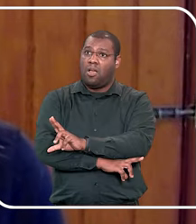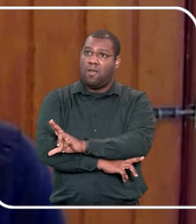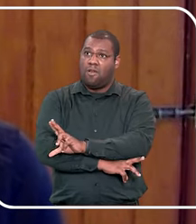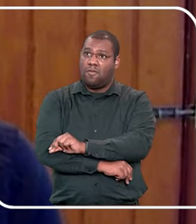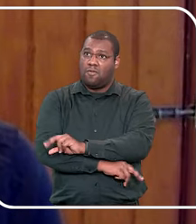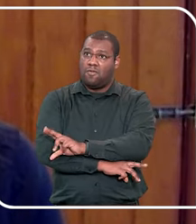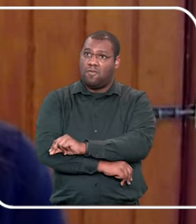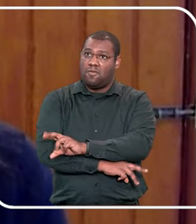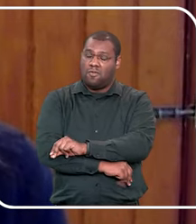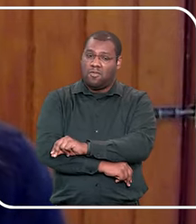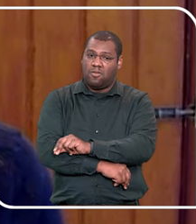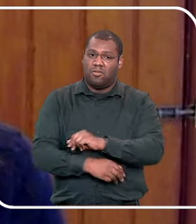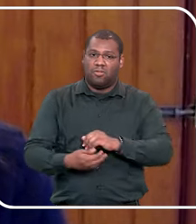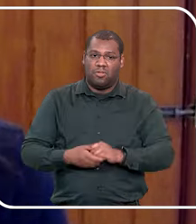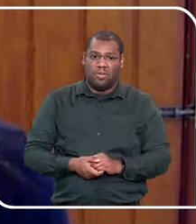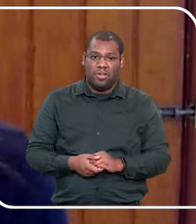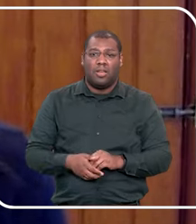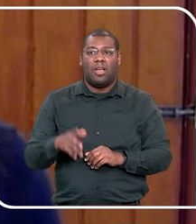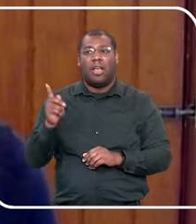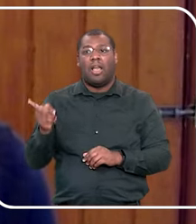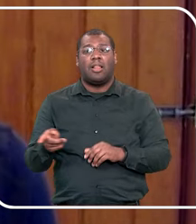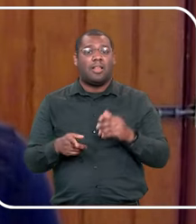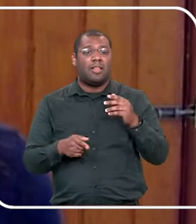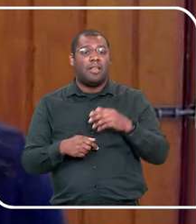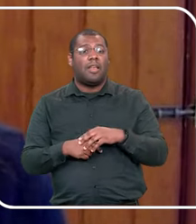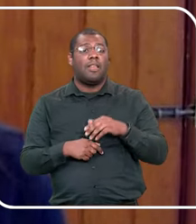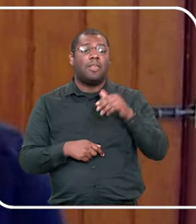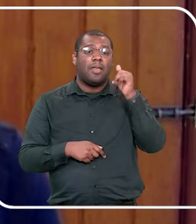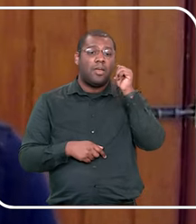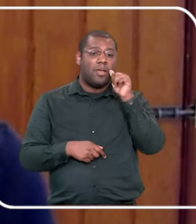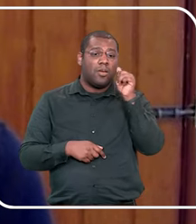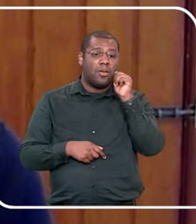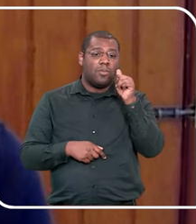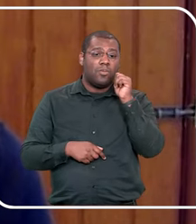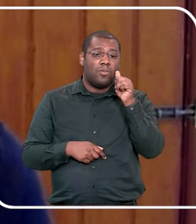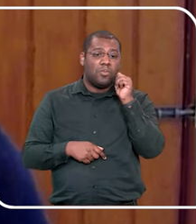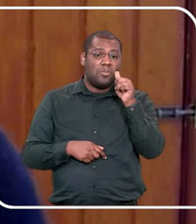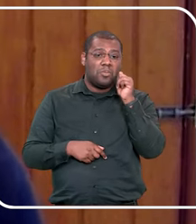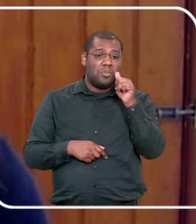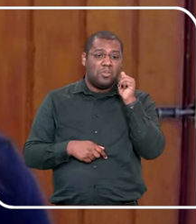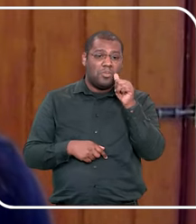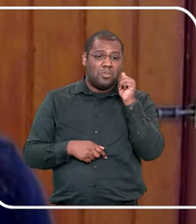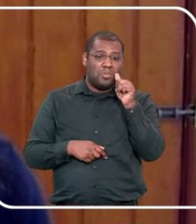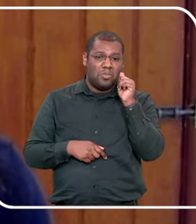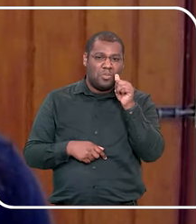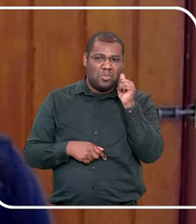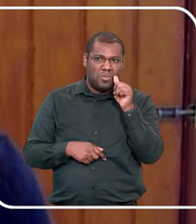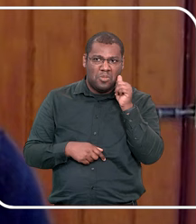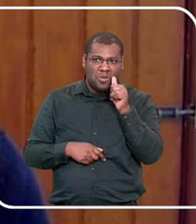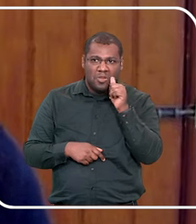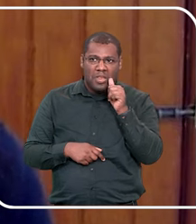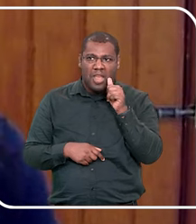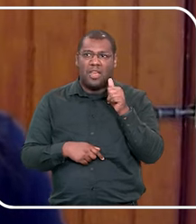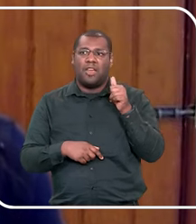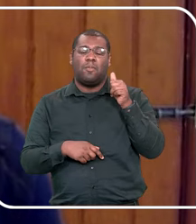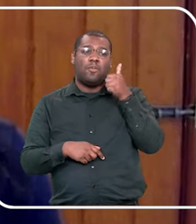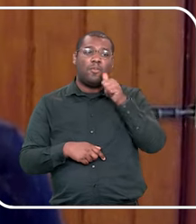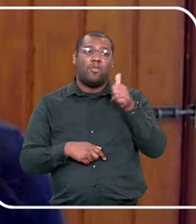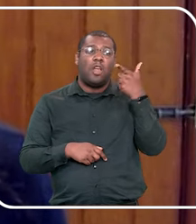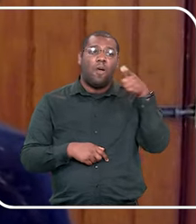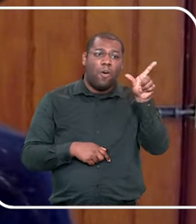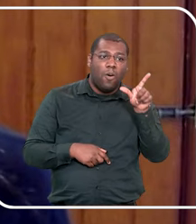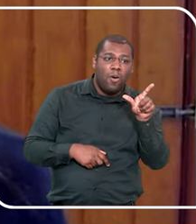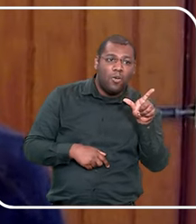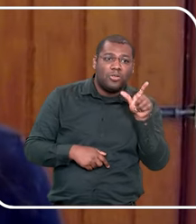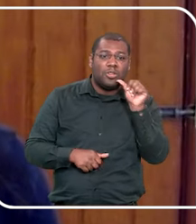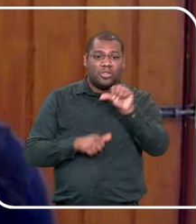de proteção que eu tinha nomeado para ela, não, você não pode tirar minha fralda e trocar do jeito dela, tá gente, que ela falava bem errado, não pode